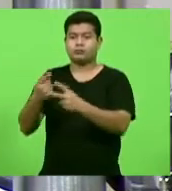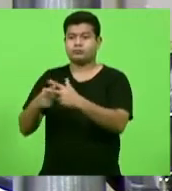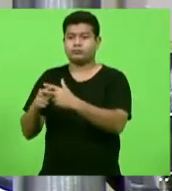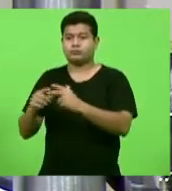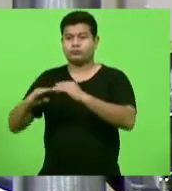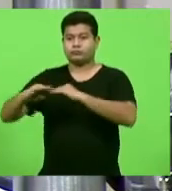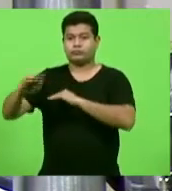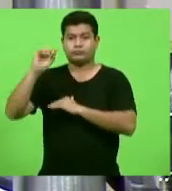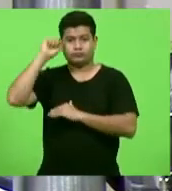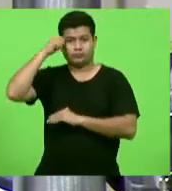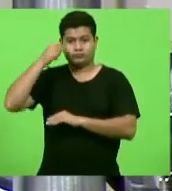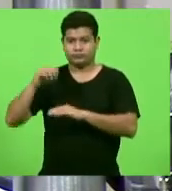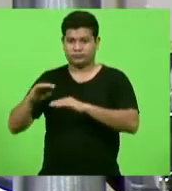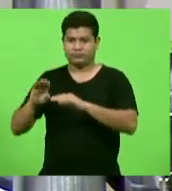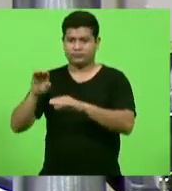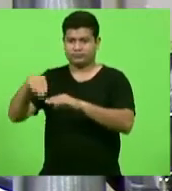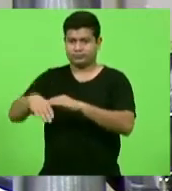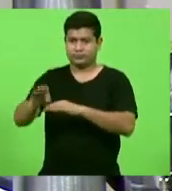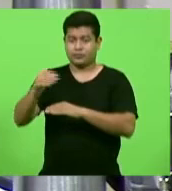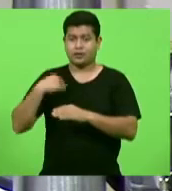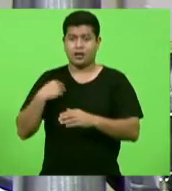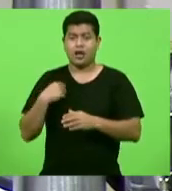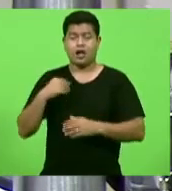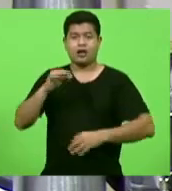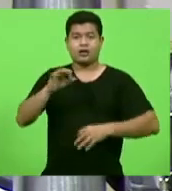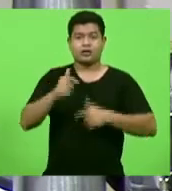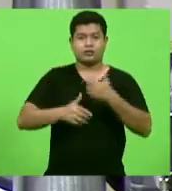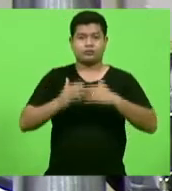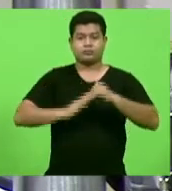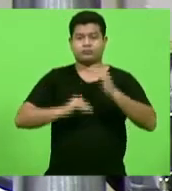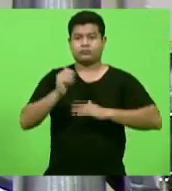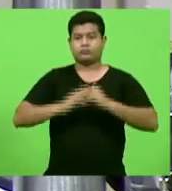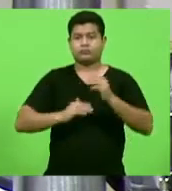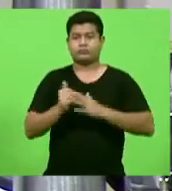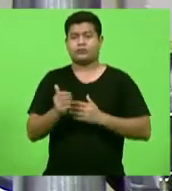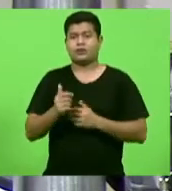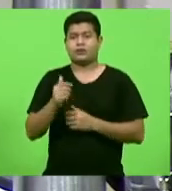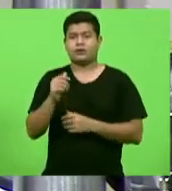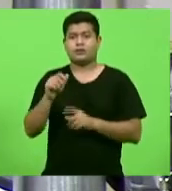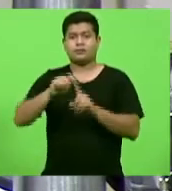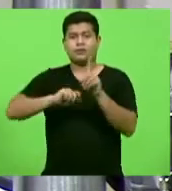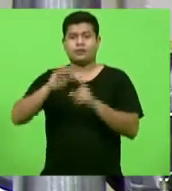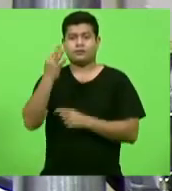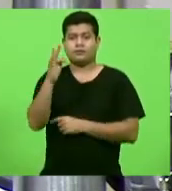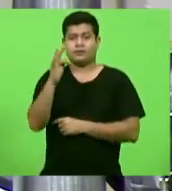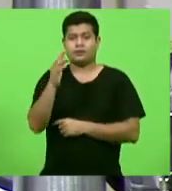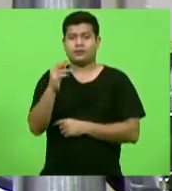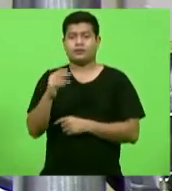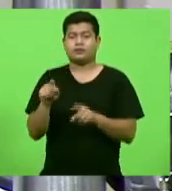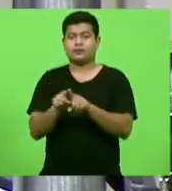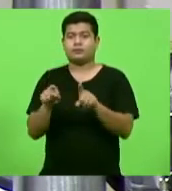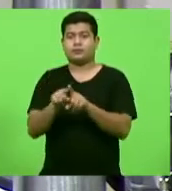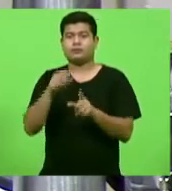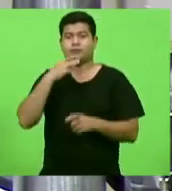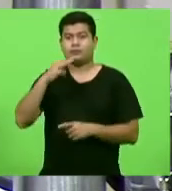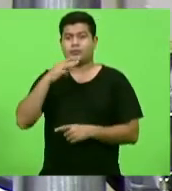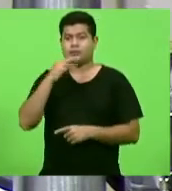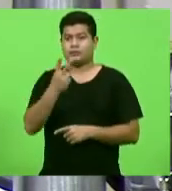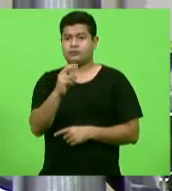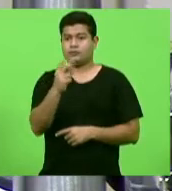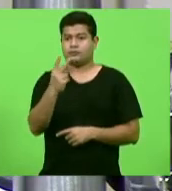executado entre os meses de fevereiro e mês de março de 2021 na rodovia Ivo Silveira SC